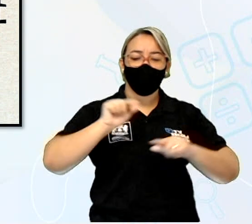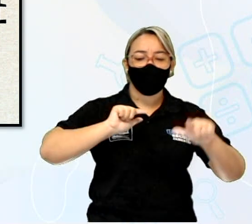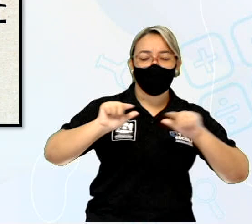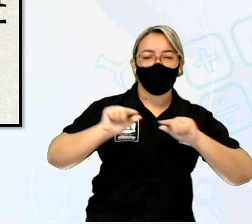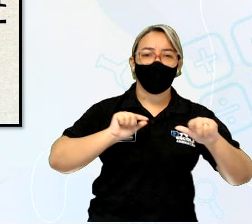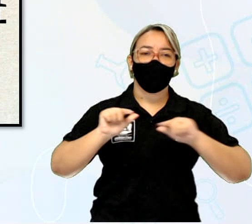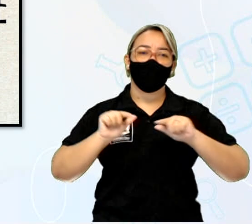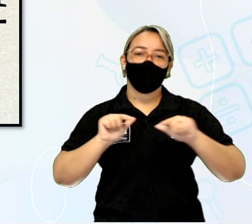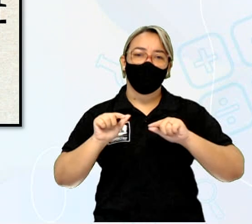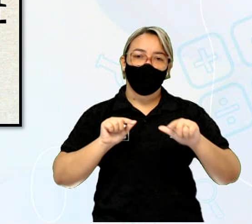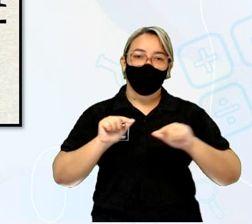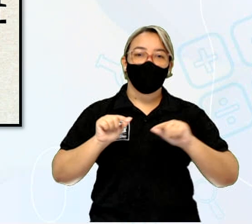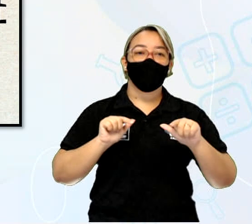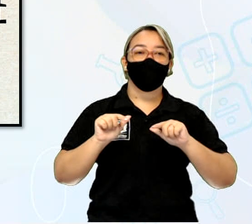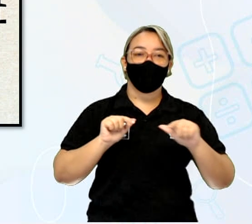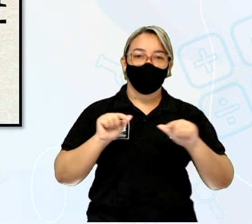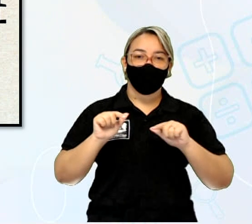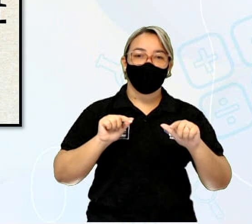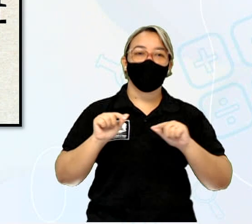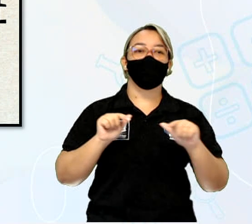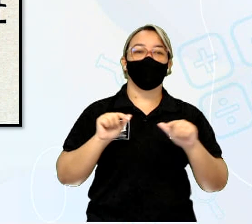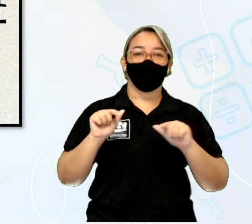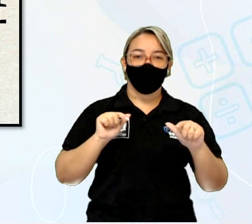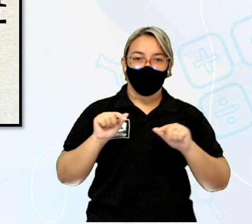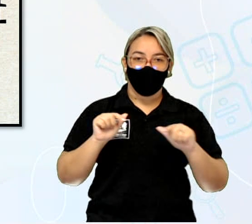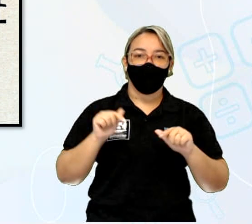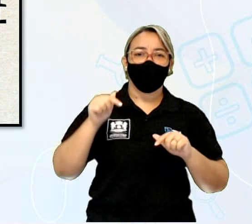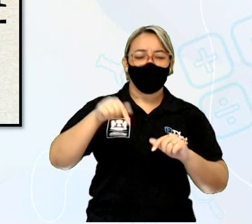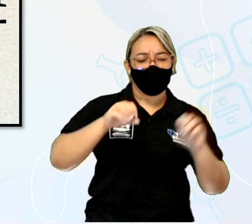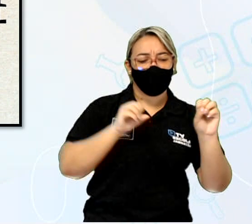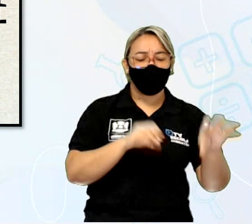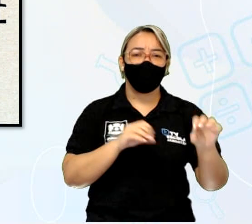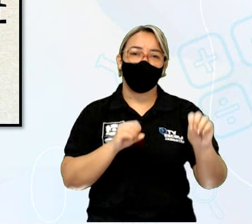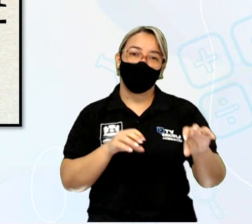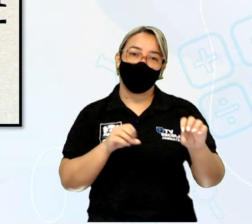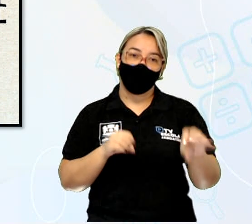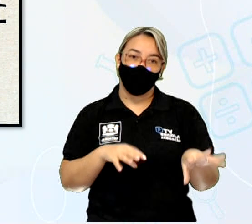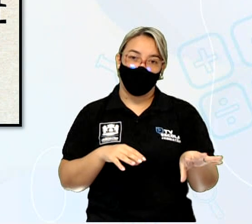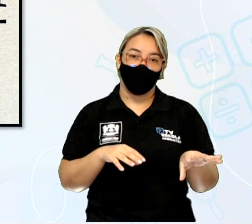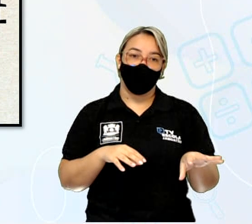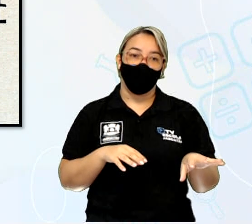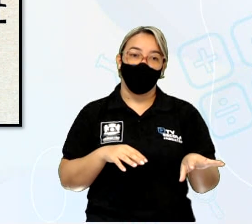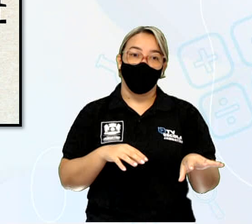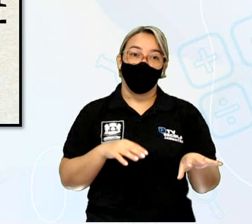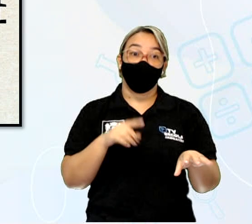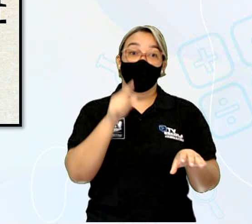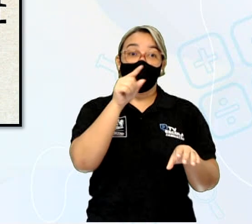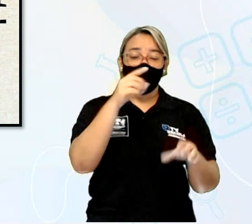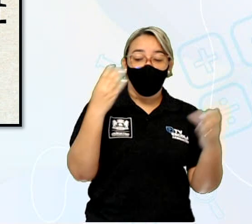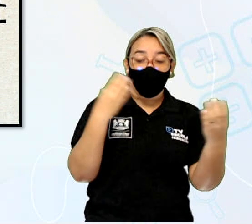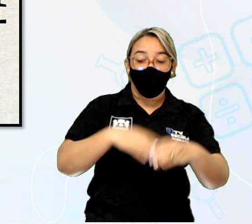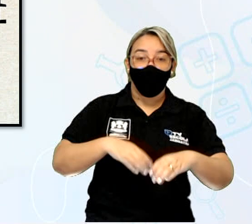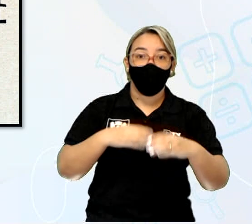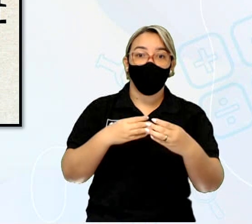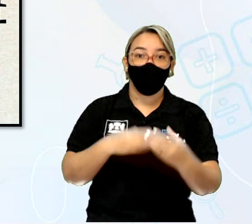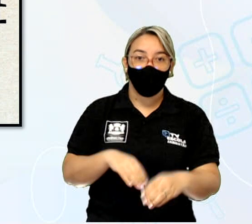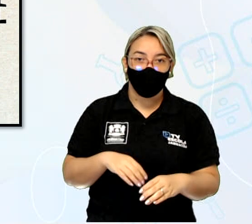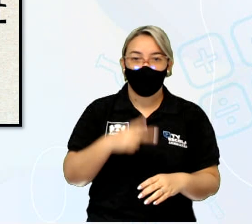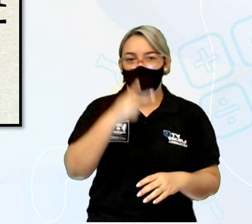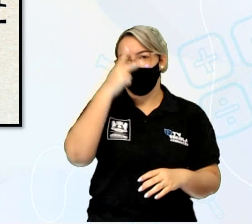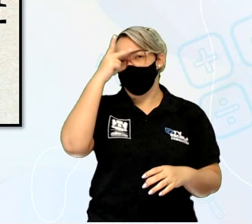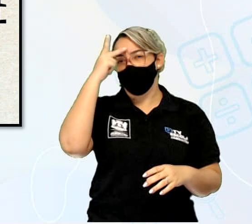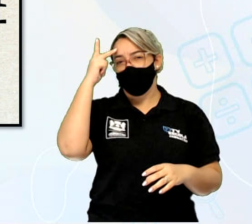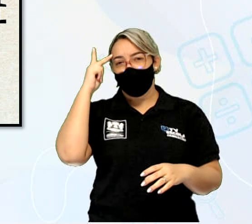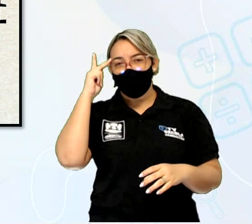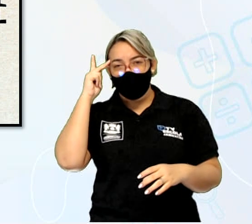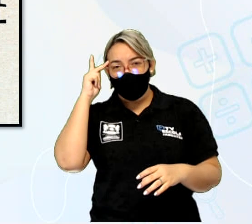e se realizar aí no campo da educação. E nesse concurso, as pessoas